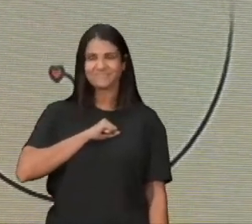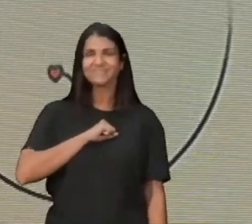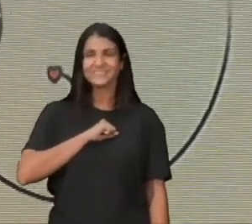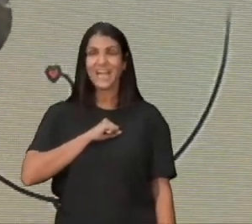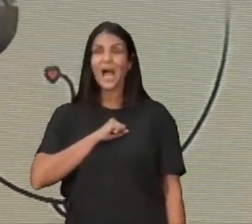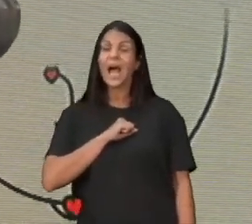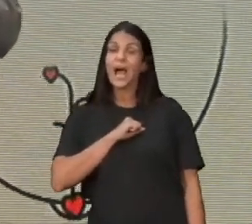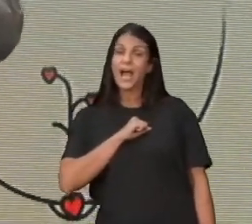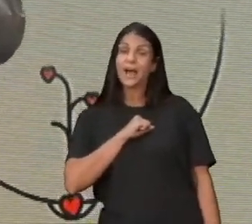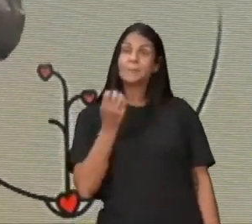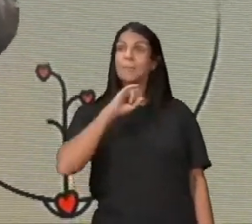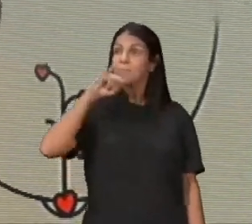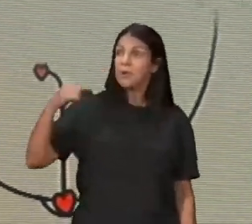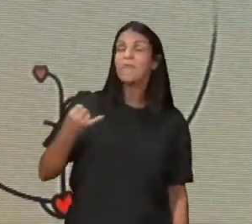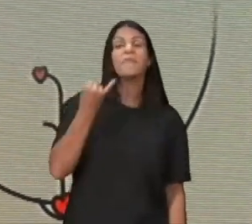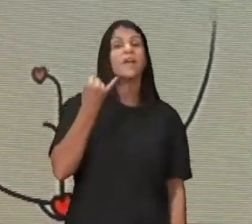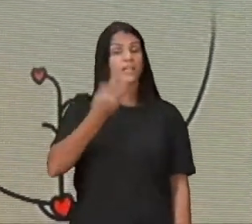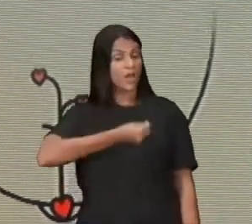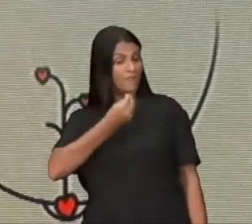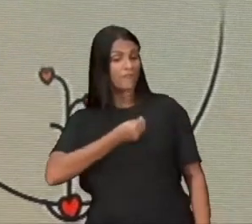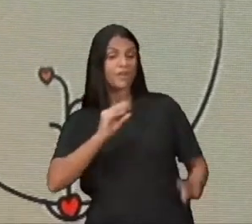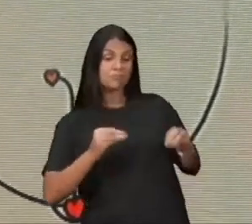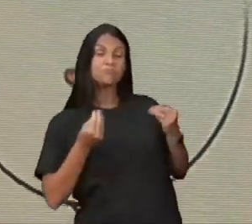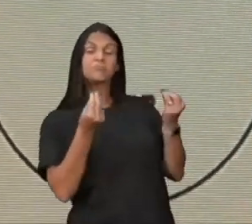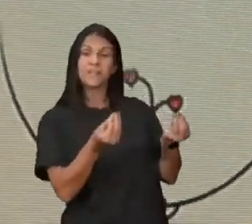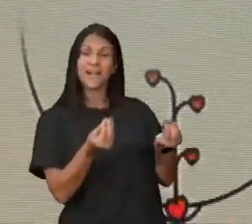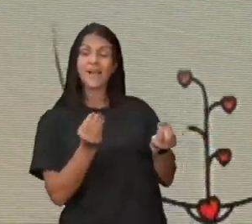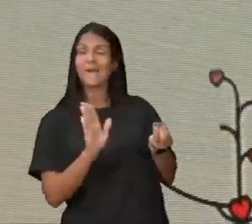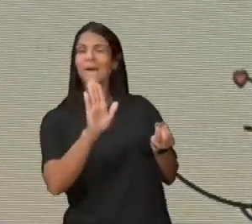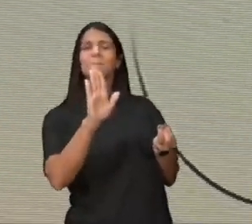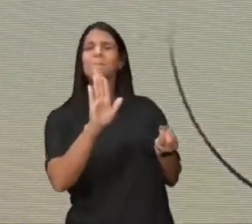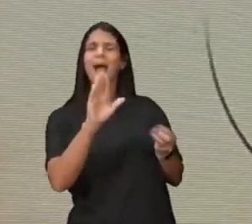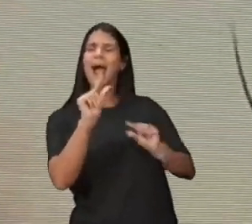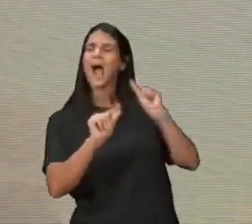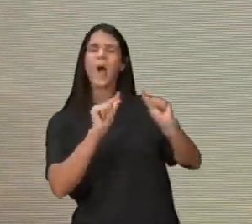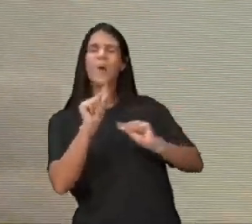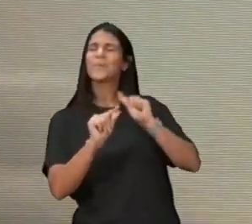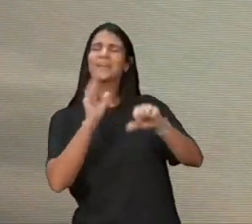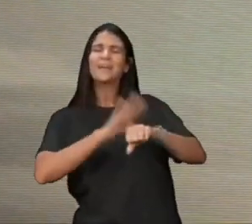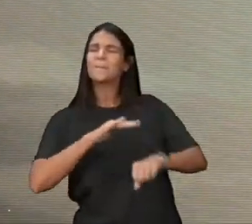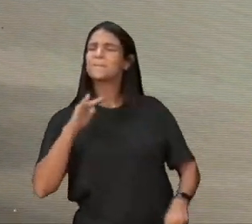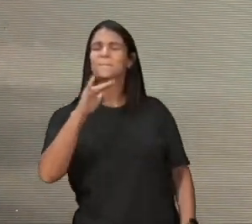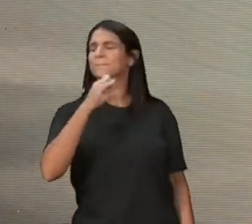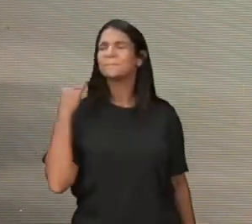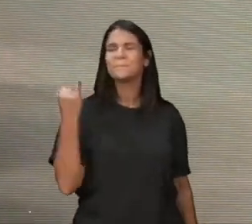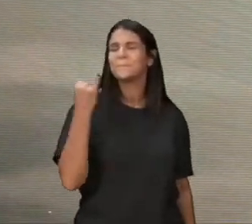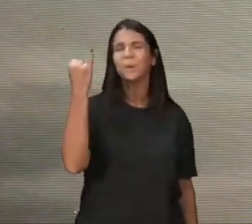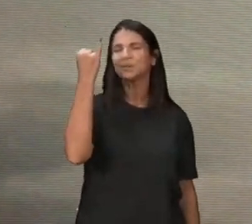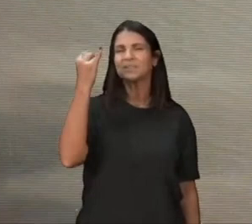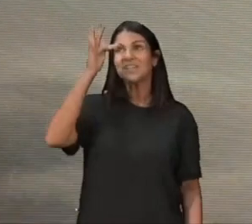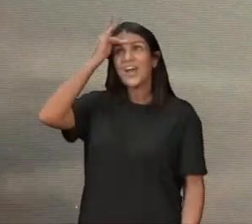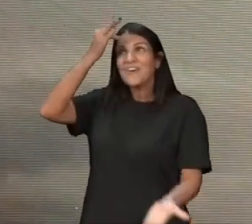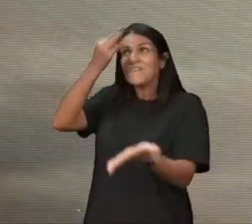vida oferece, mas que a gente sabe, que nada que a vida oferece, é mais importante, do que a nossa sintonia com a fé, com o nosso Deus,